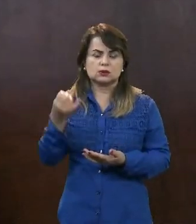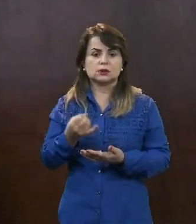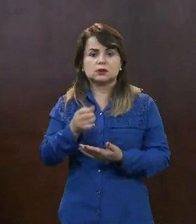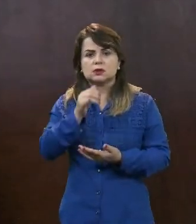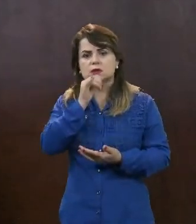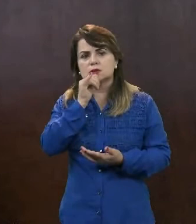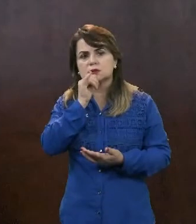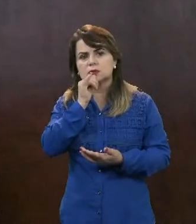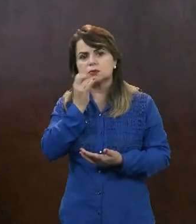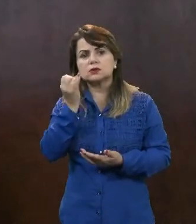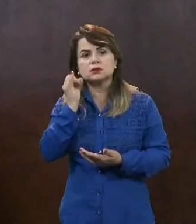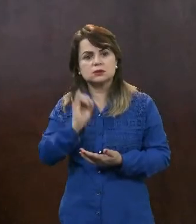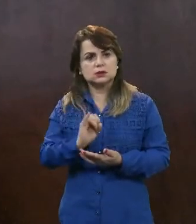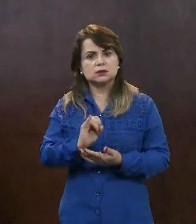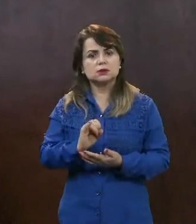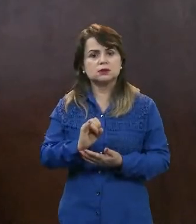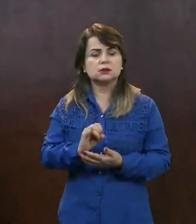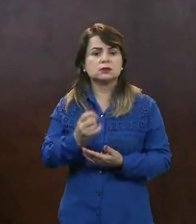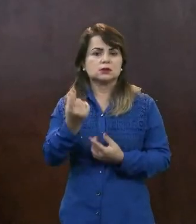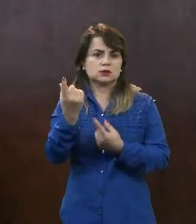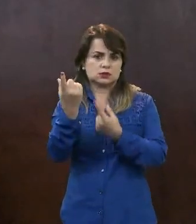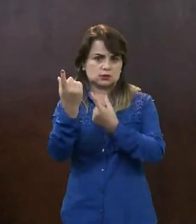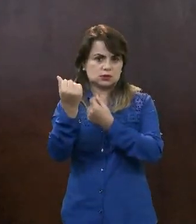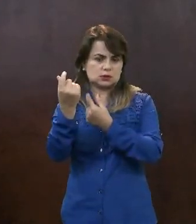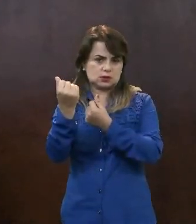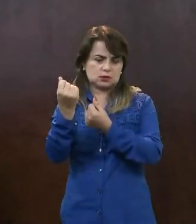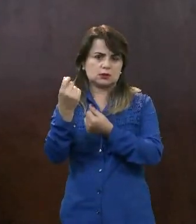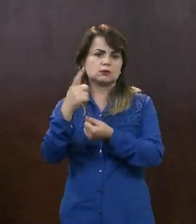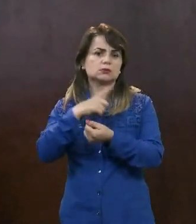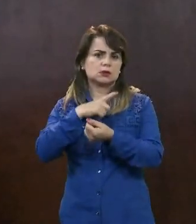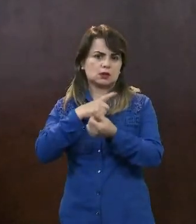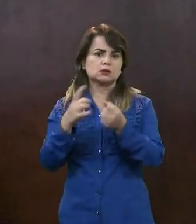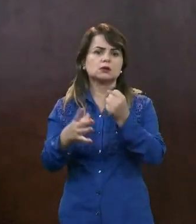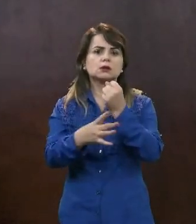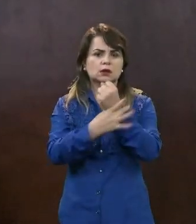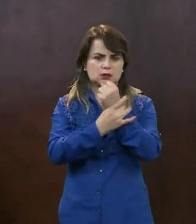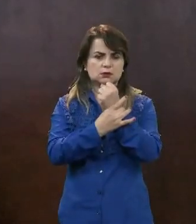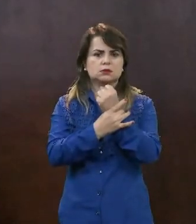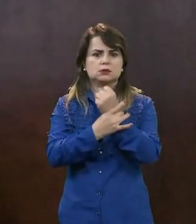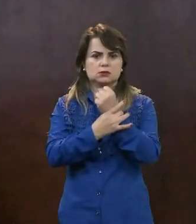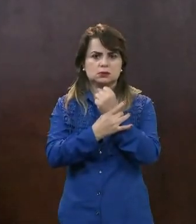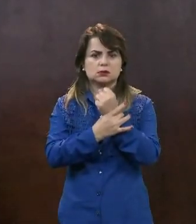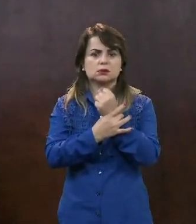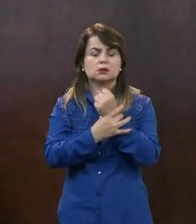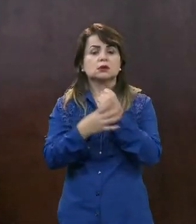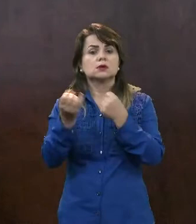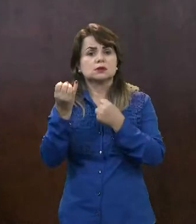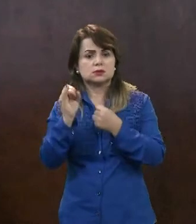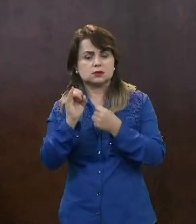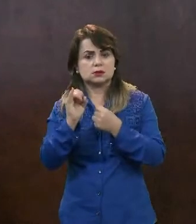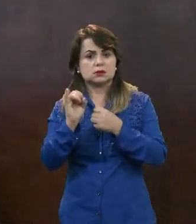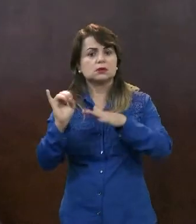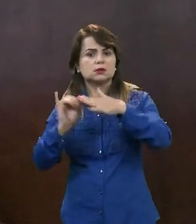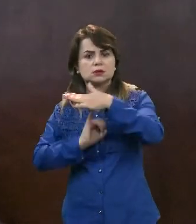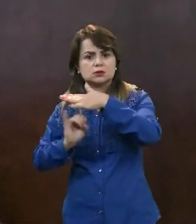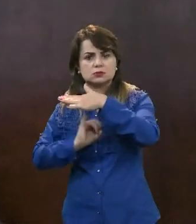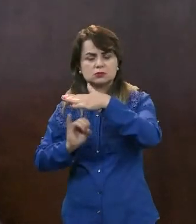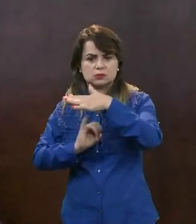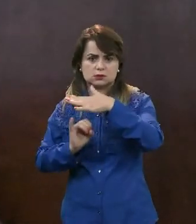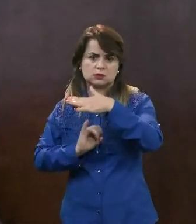dinheiro já é garantido, se tem alguma forma da instituição bancária